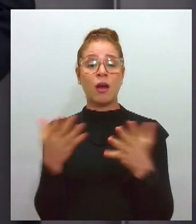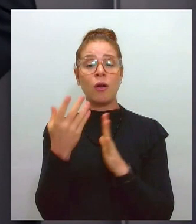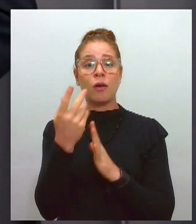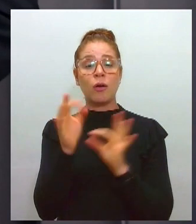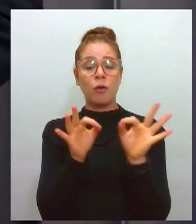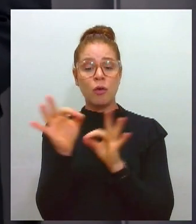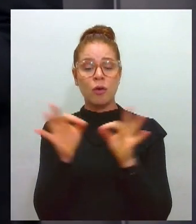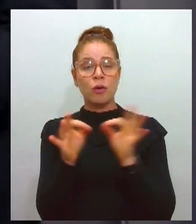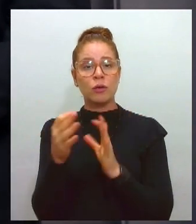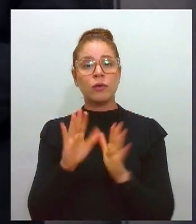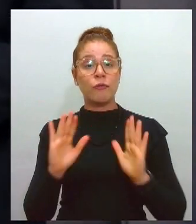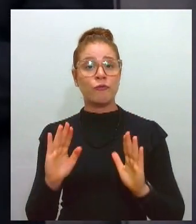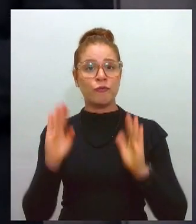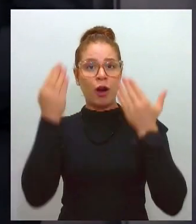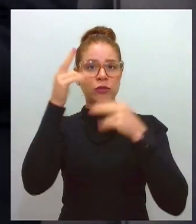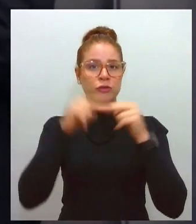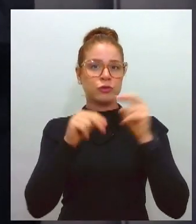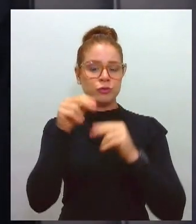Boa noite, Tayhara.